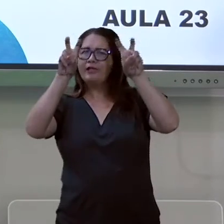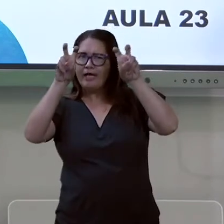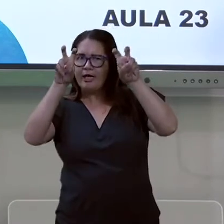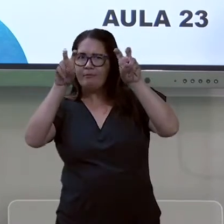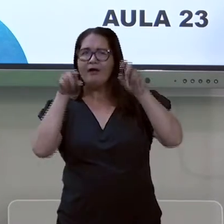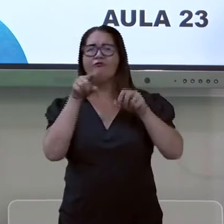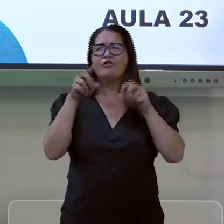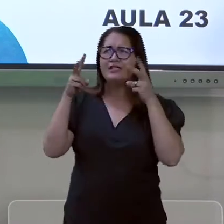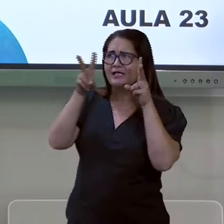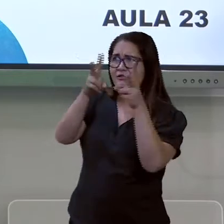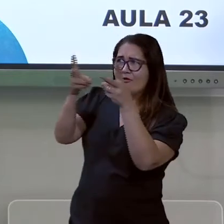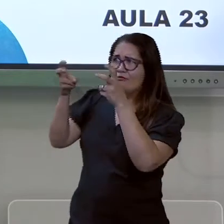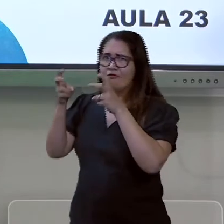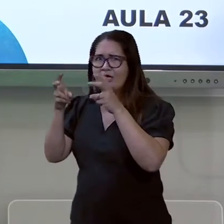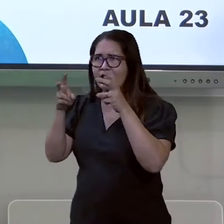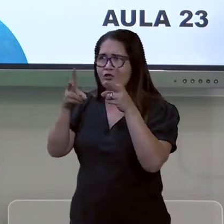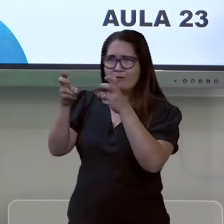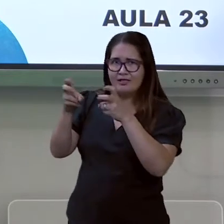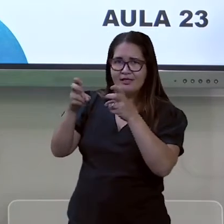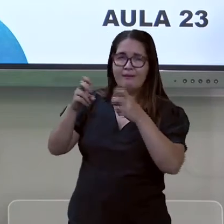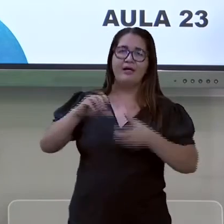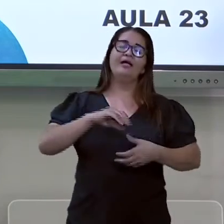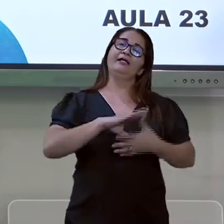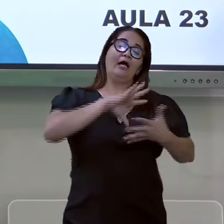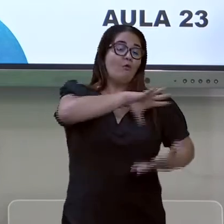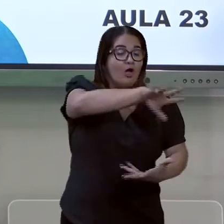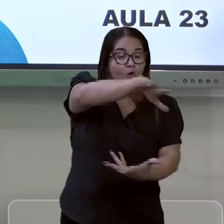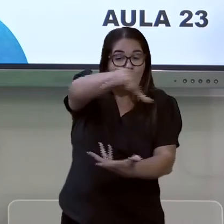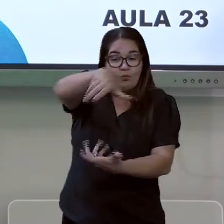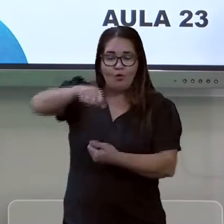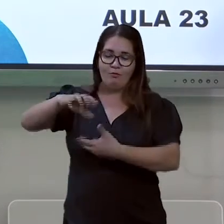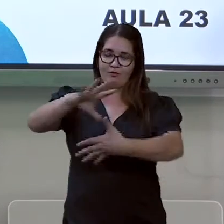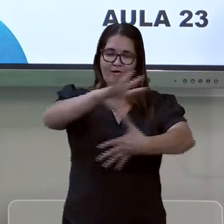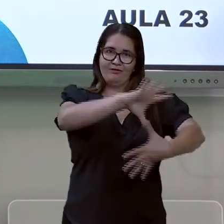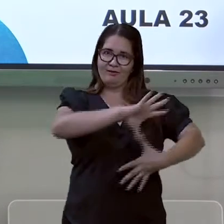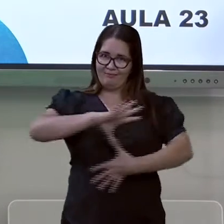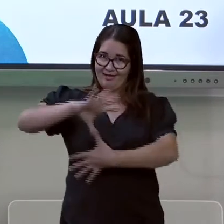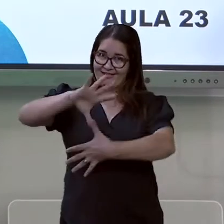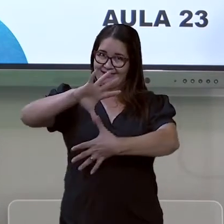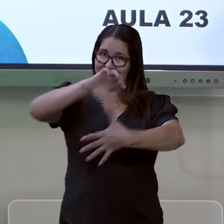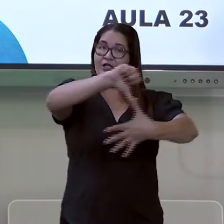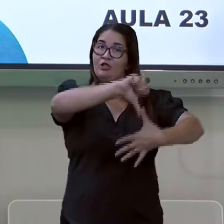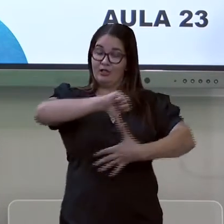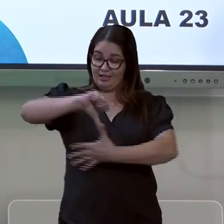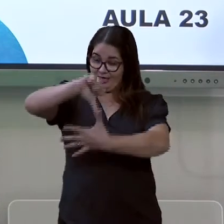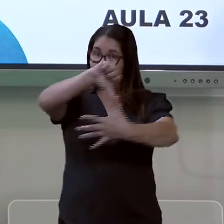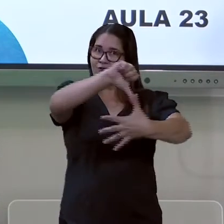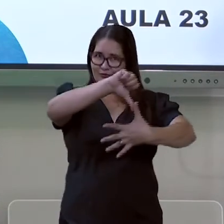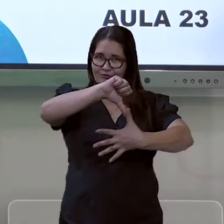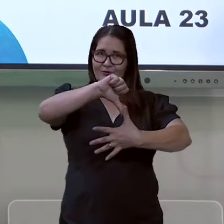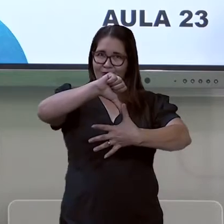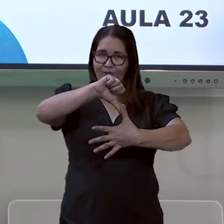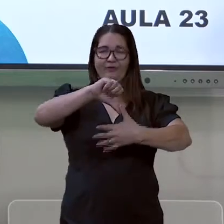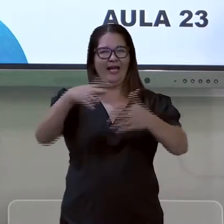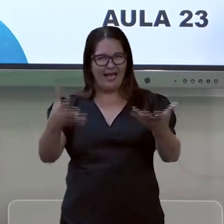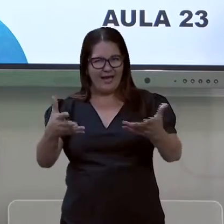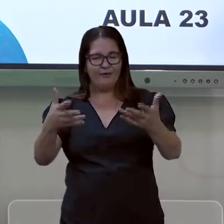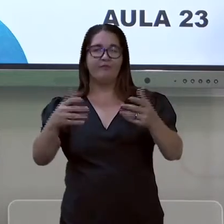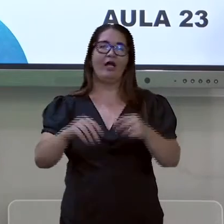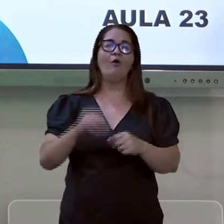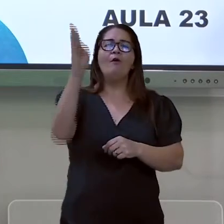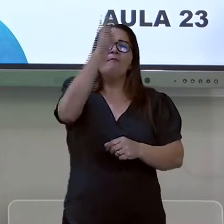está sim envolvido os países que fazem parte da América do Sul, como Brasil, Argentina,